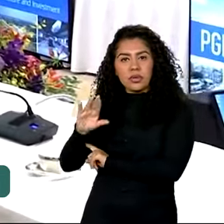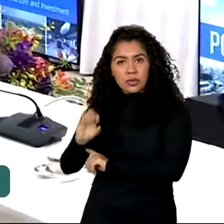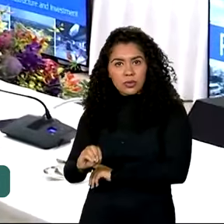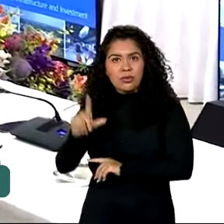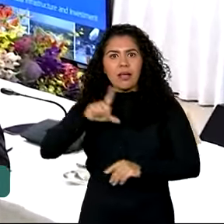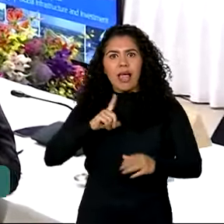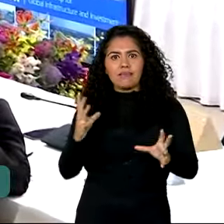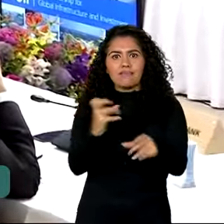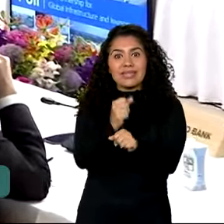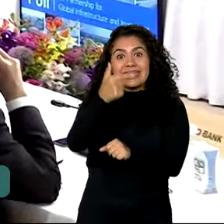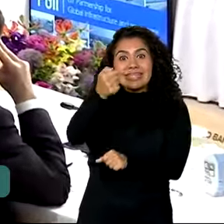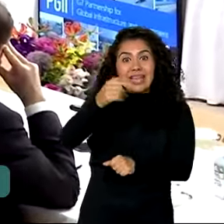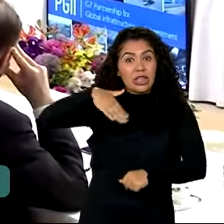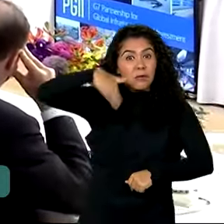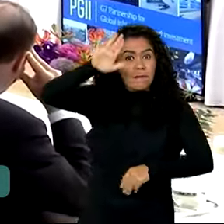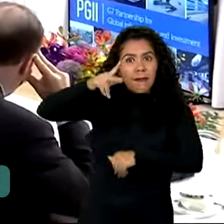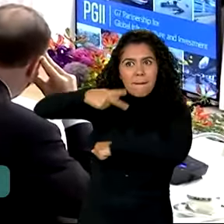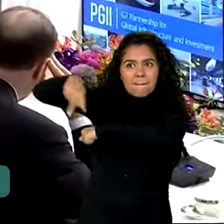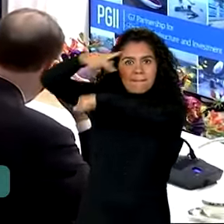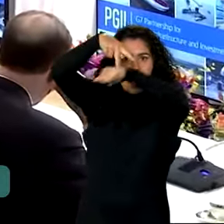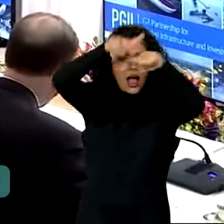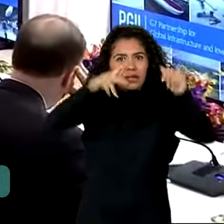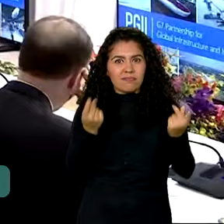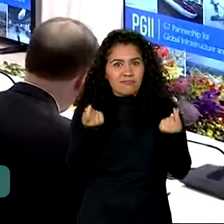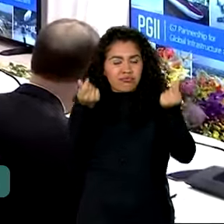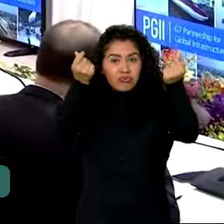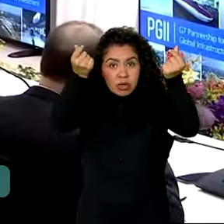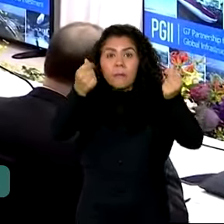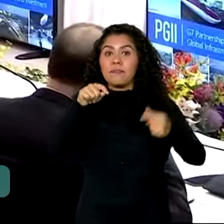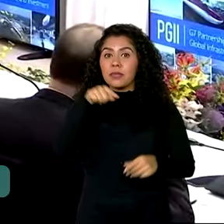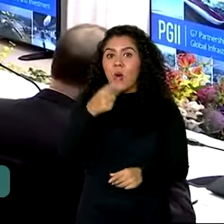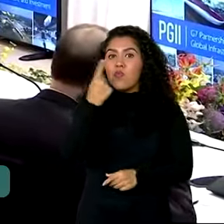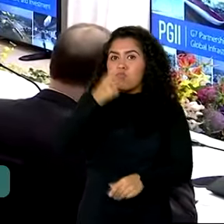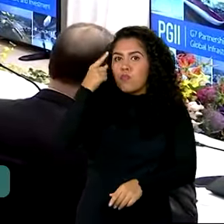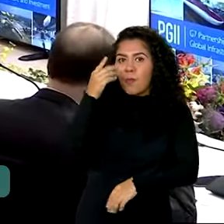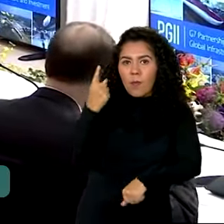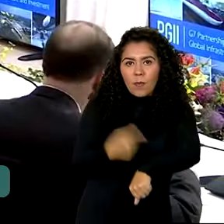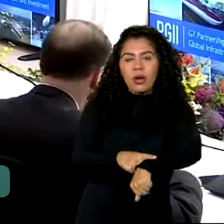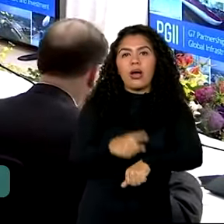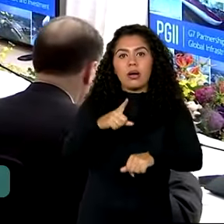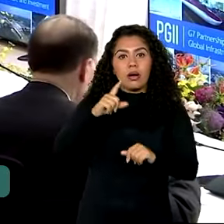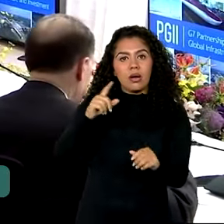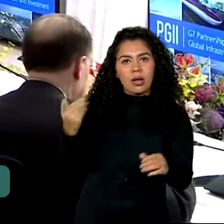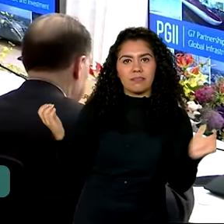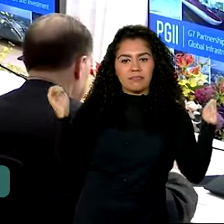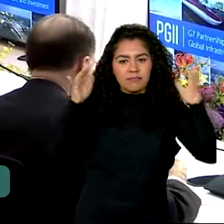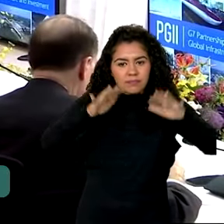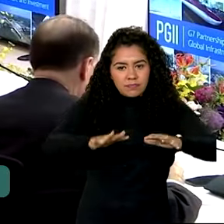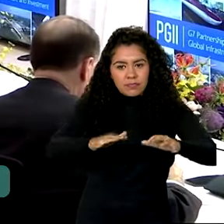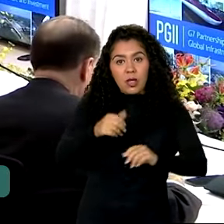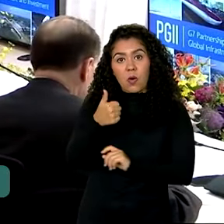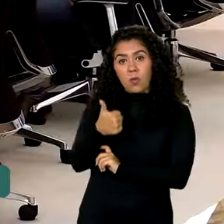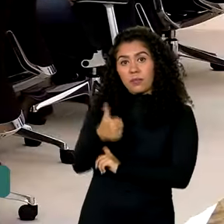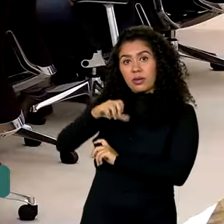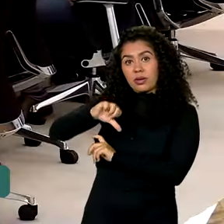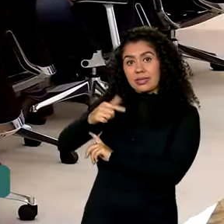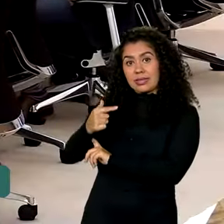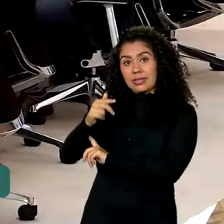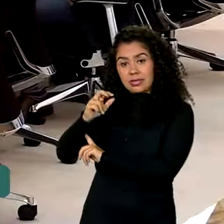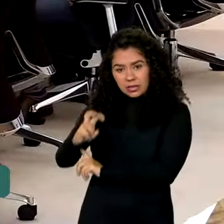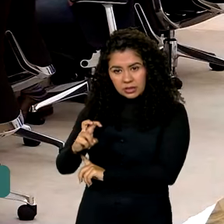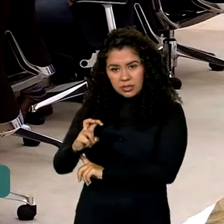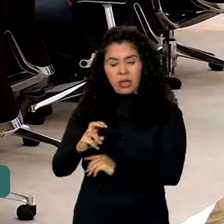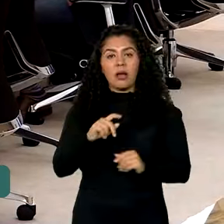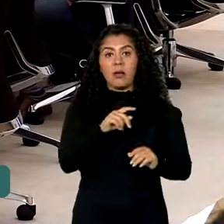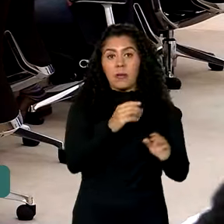economias do mundo. Elas se reúnem uma vez por ano desde 1975. Entre